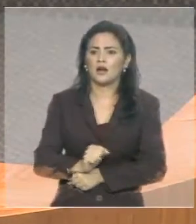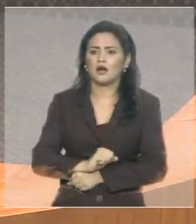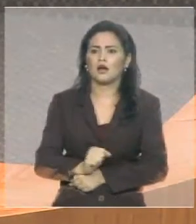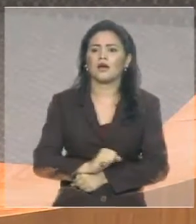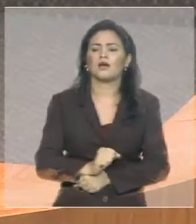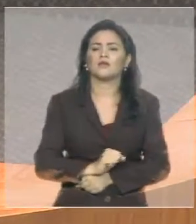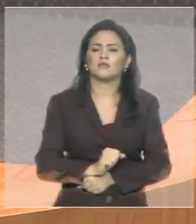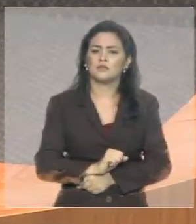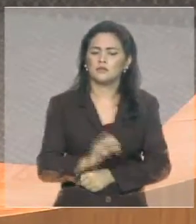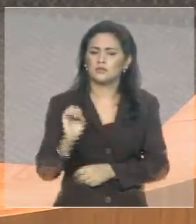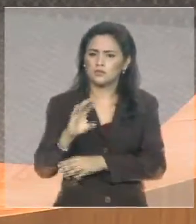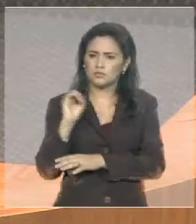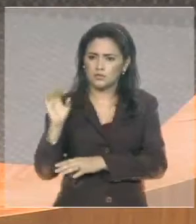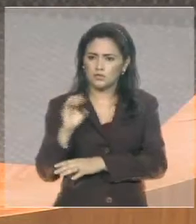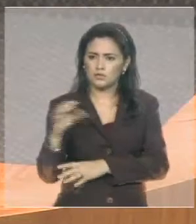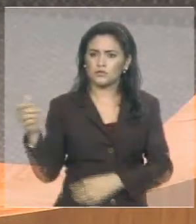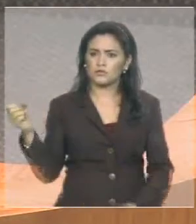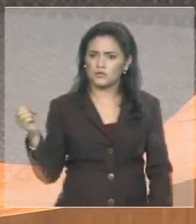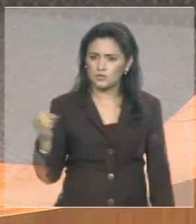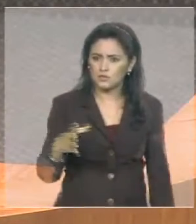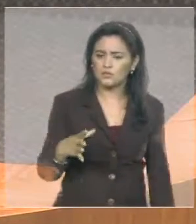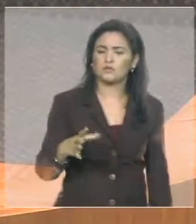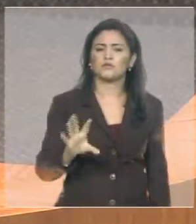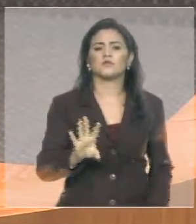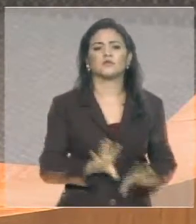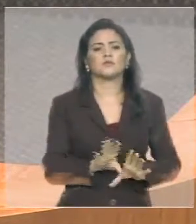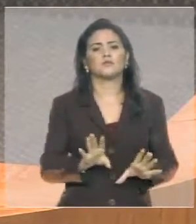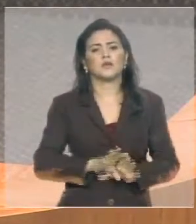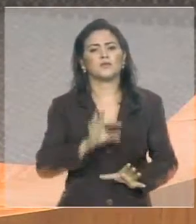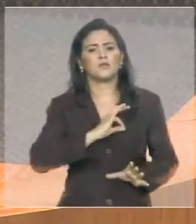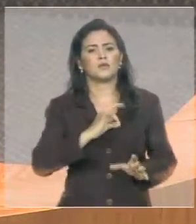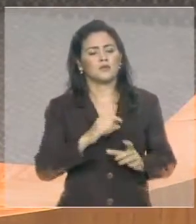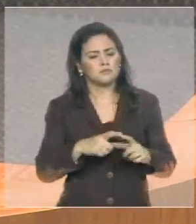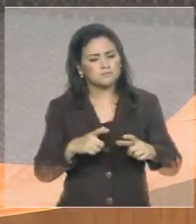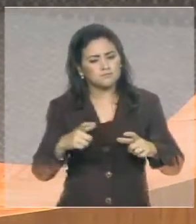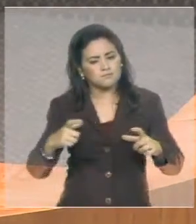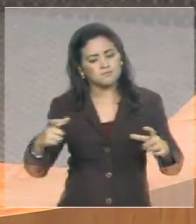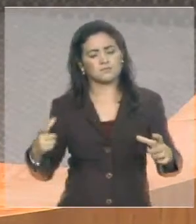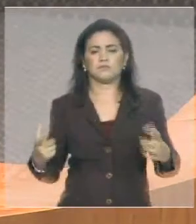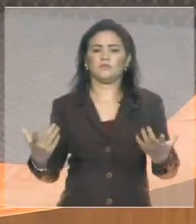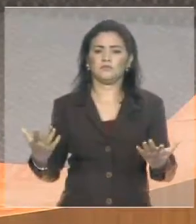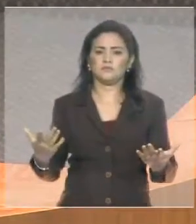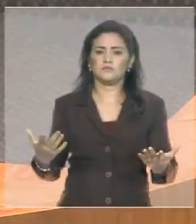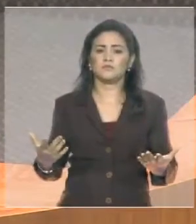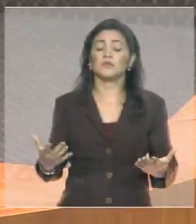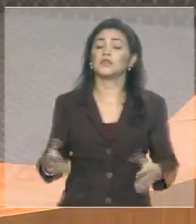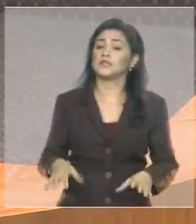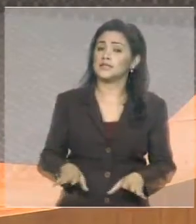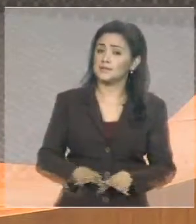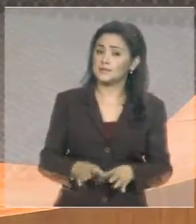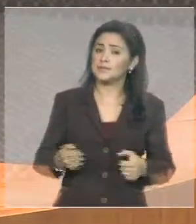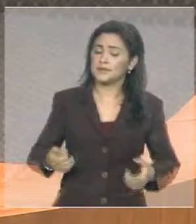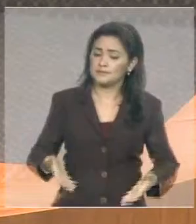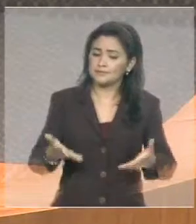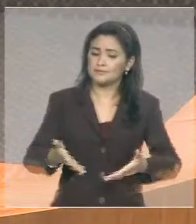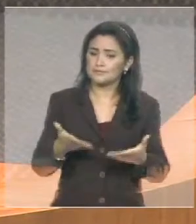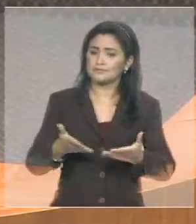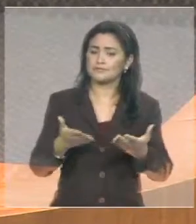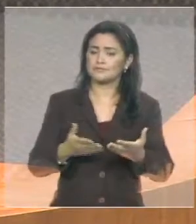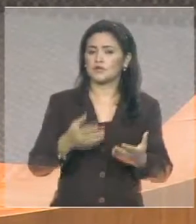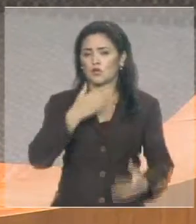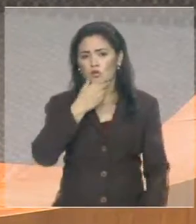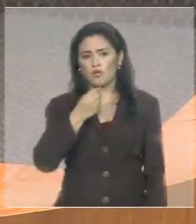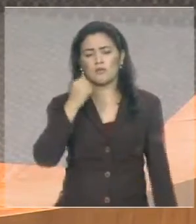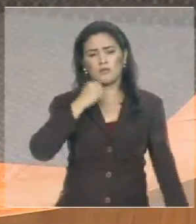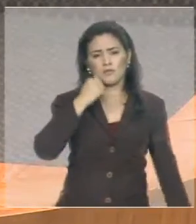continuemos o trabalho de promoções para trazer dignidade a estes homens e mulheres que sejam promovidos, até por merecimento, pela bravura que